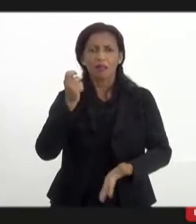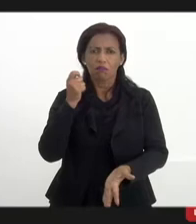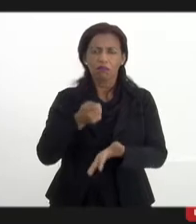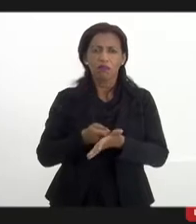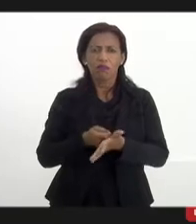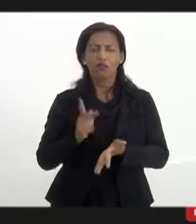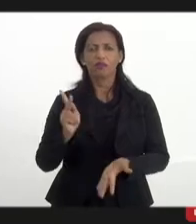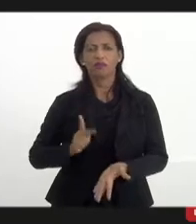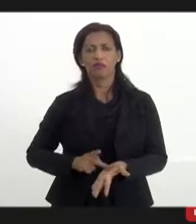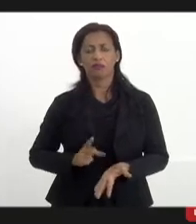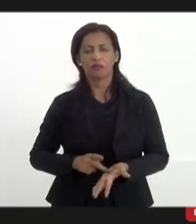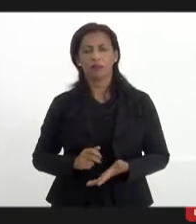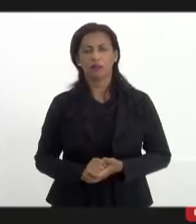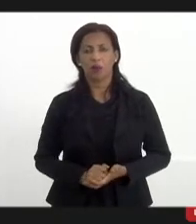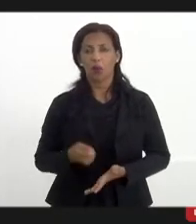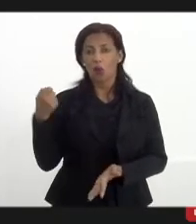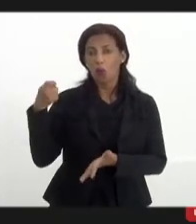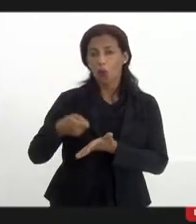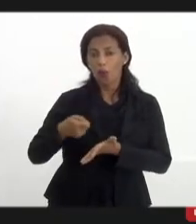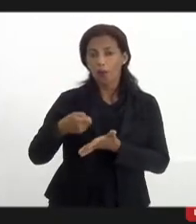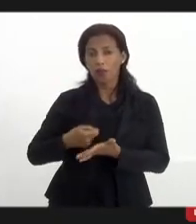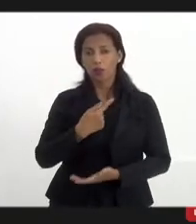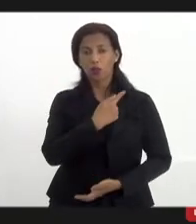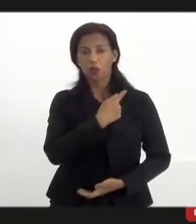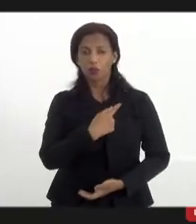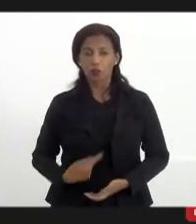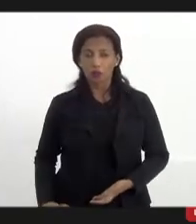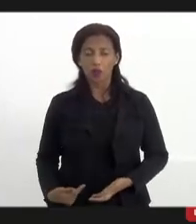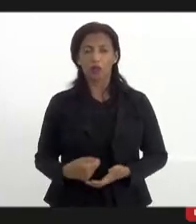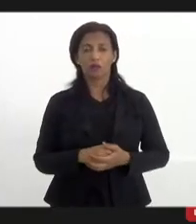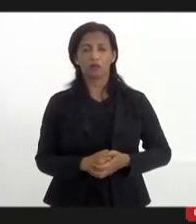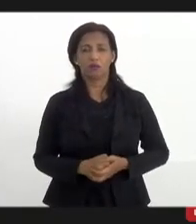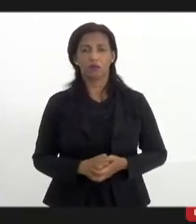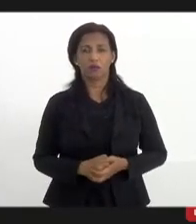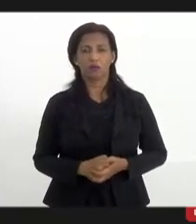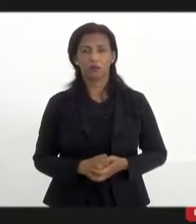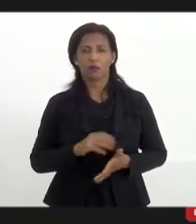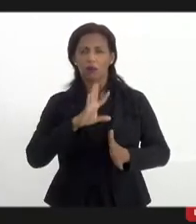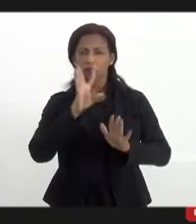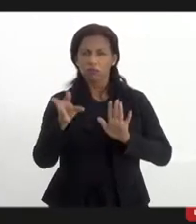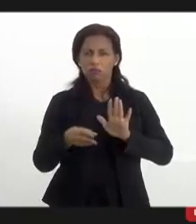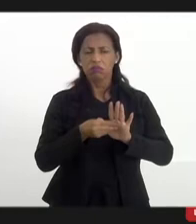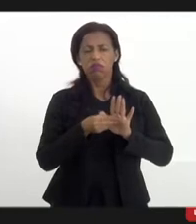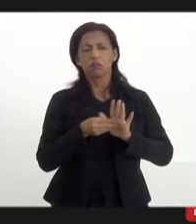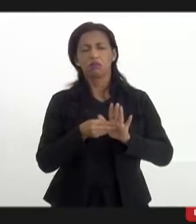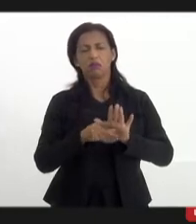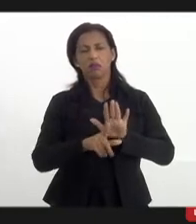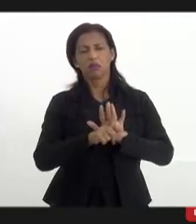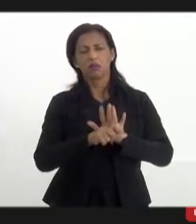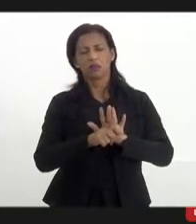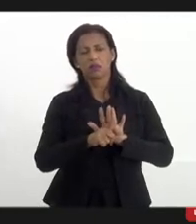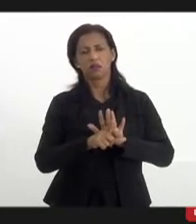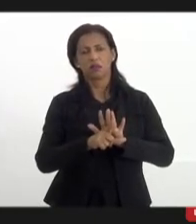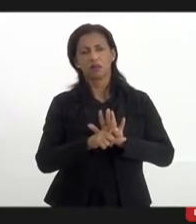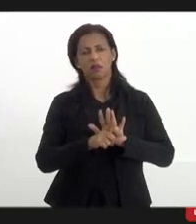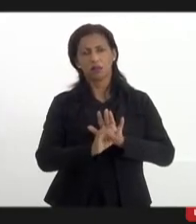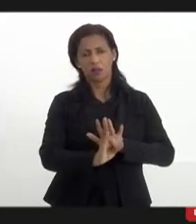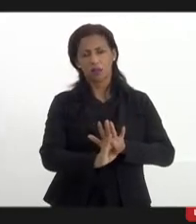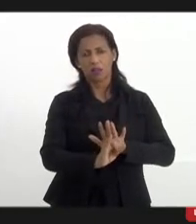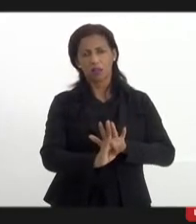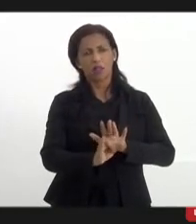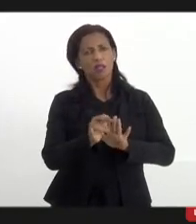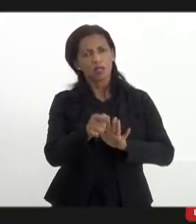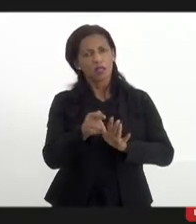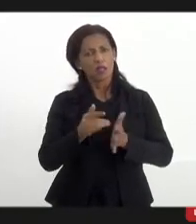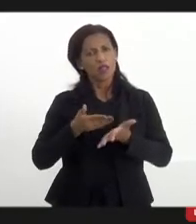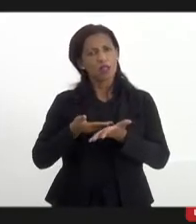valer, de fato, obrigue o governador a implementar a lei. Esse é o